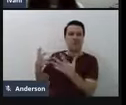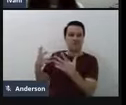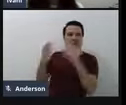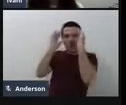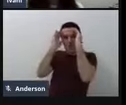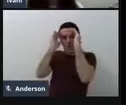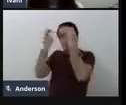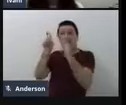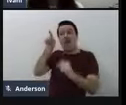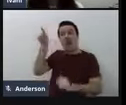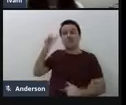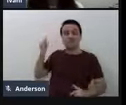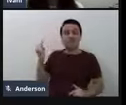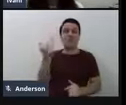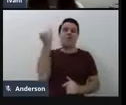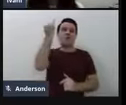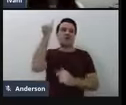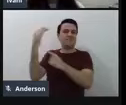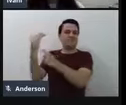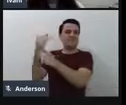extrema relevância para nós,